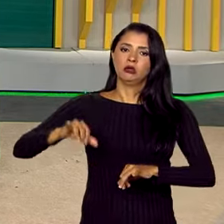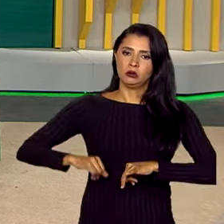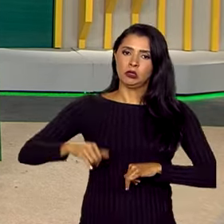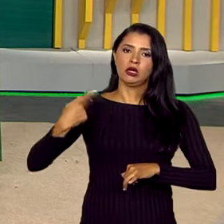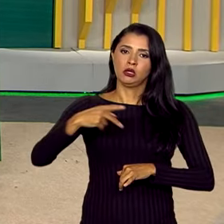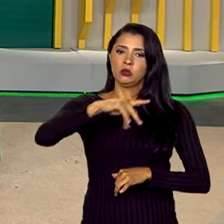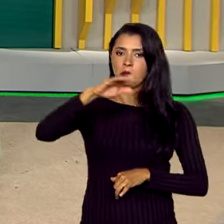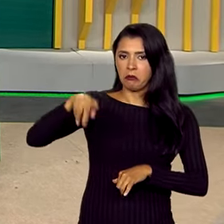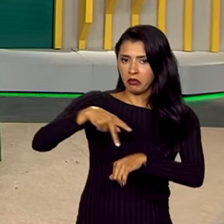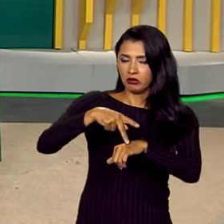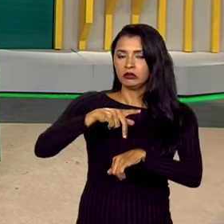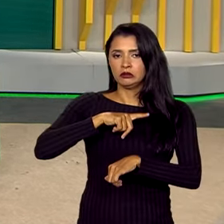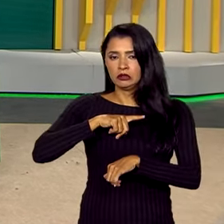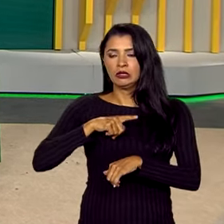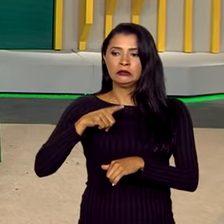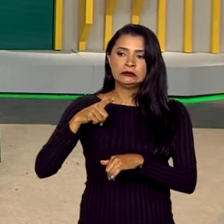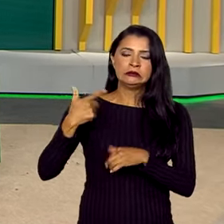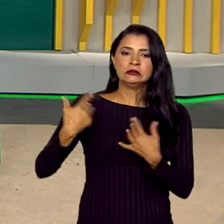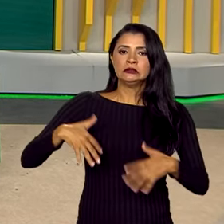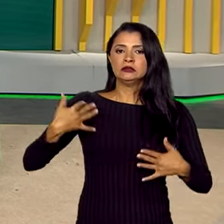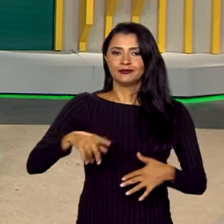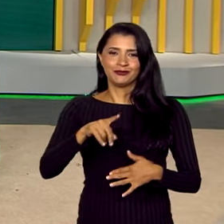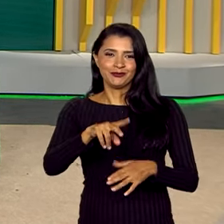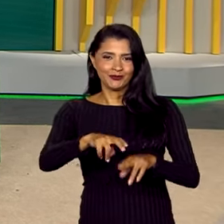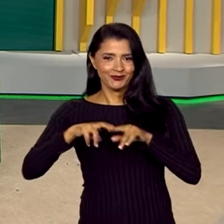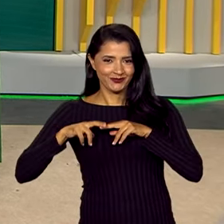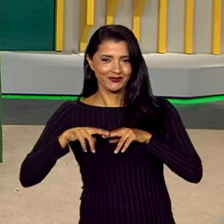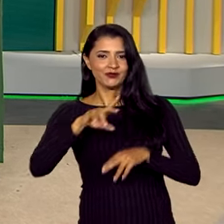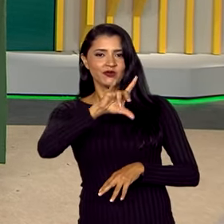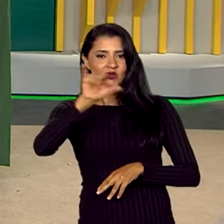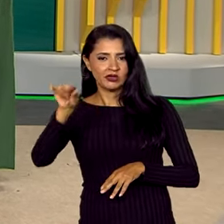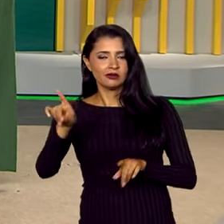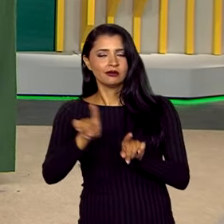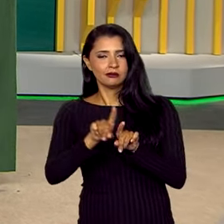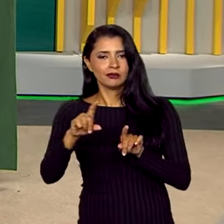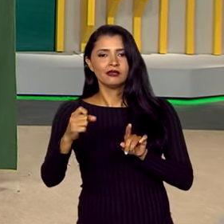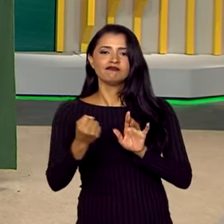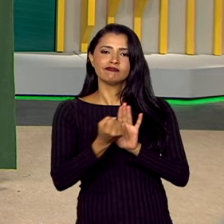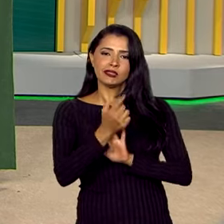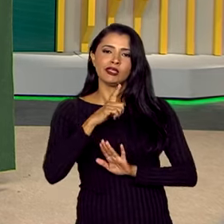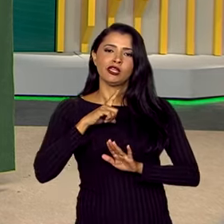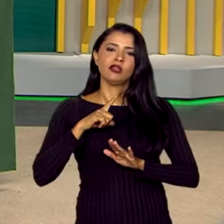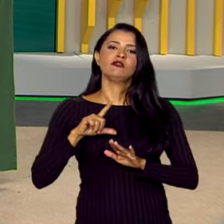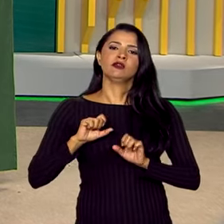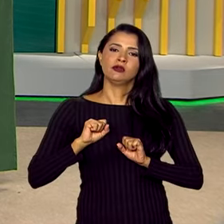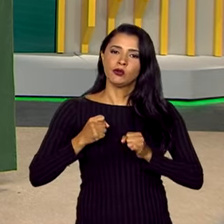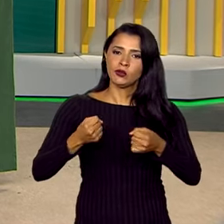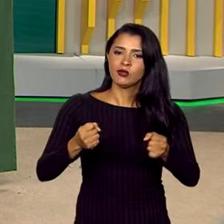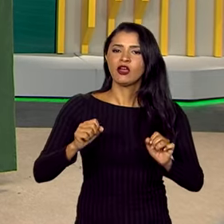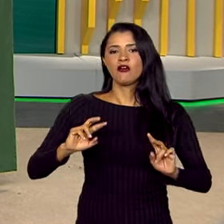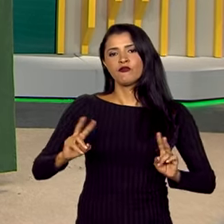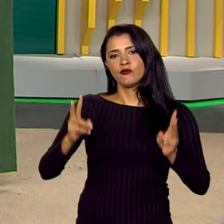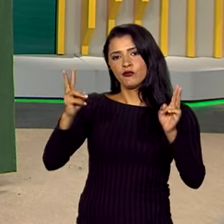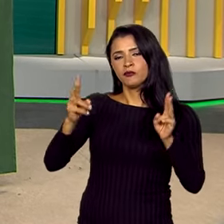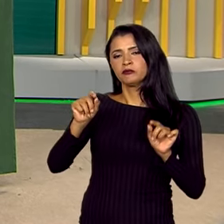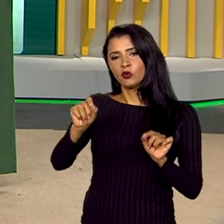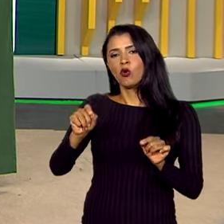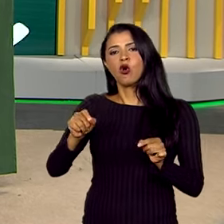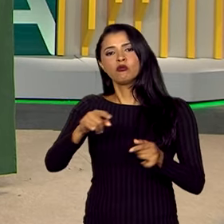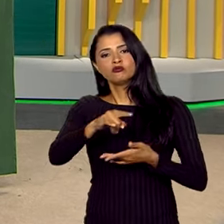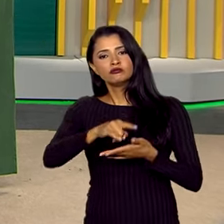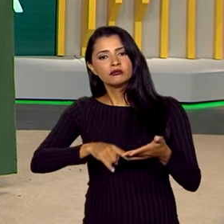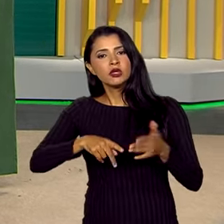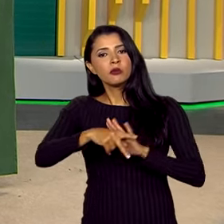no país. É verdade, Gabi, e é por isso que a data também foi marcada por ações afirmativas, como a titulação de territórios